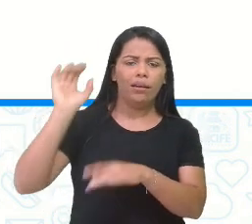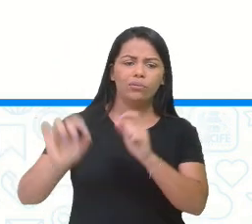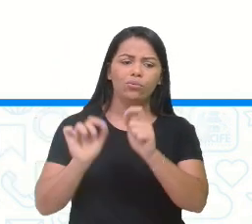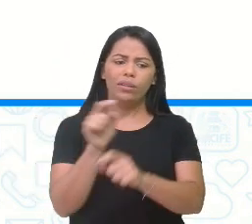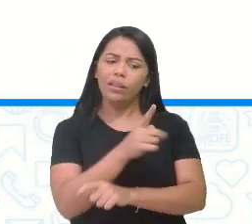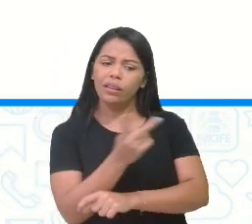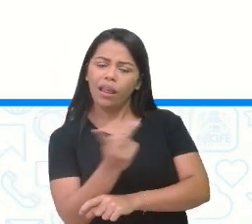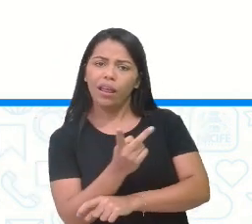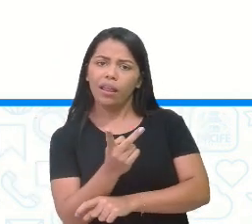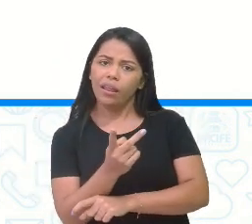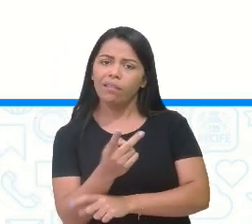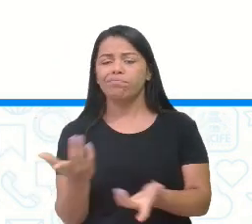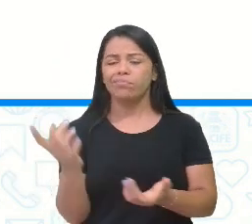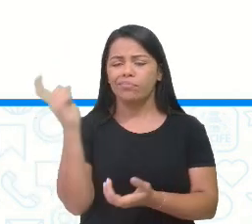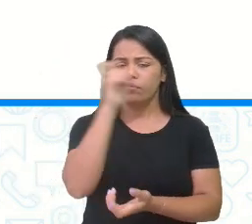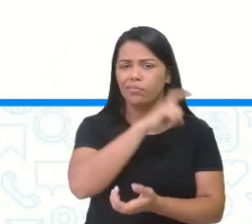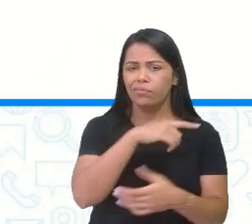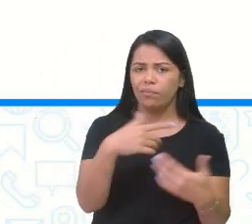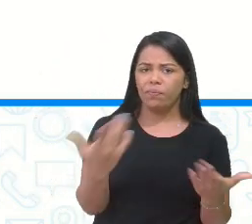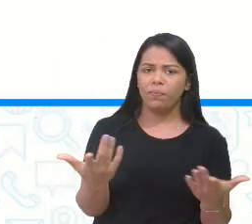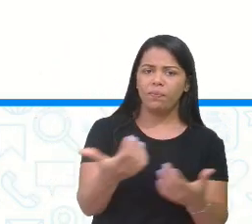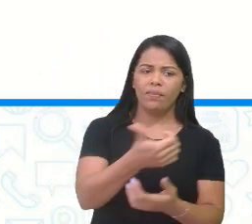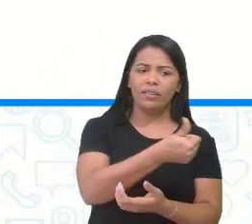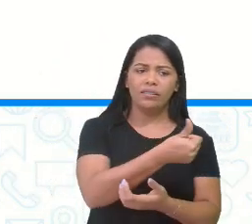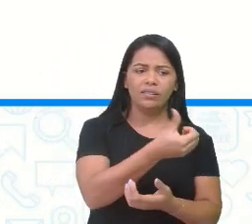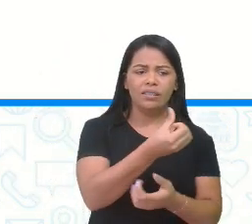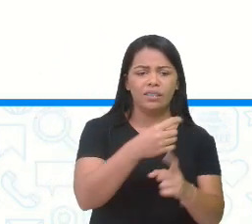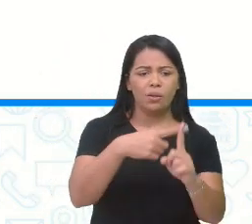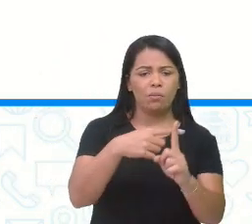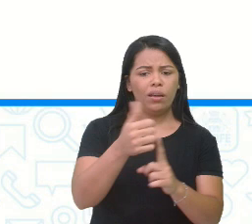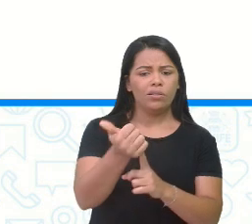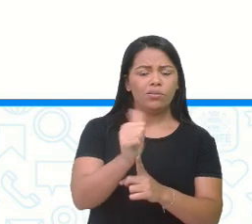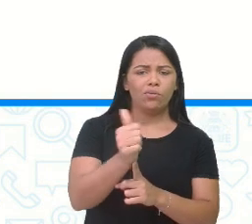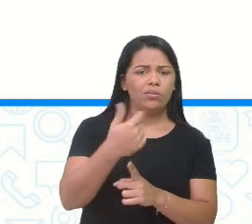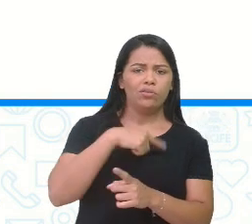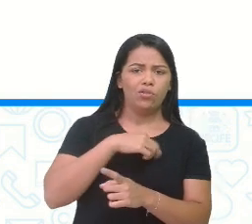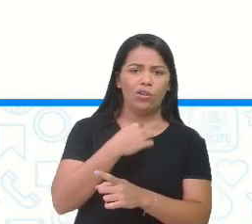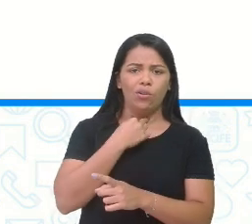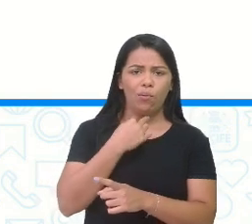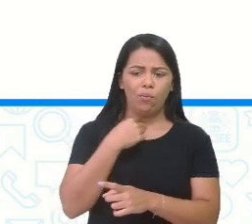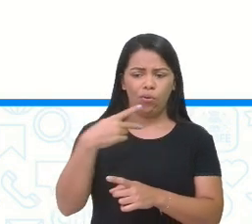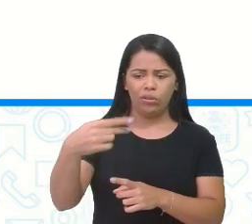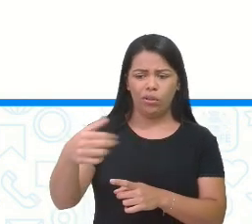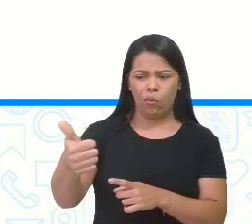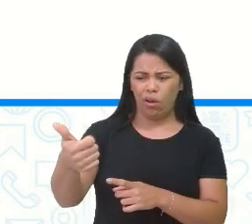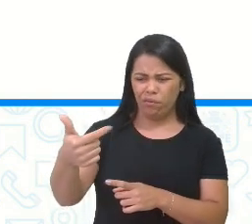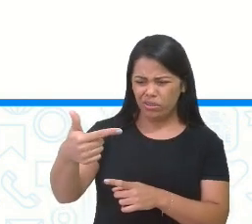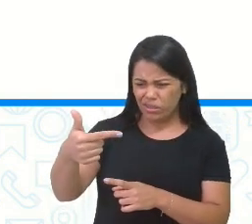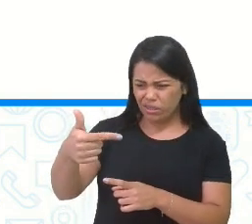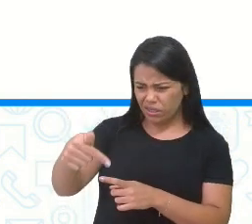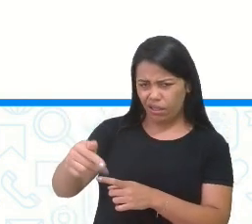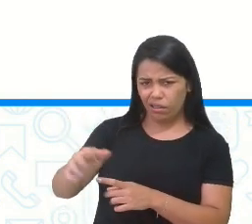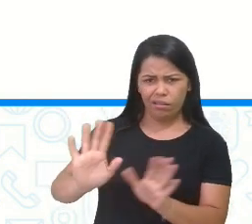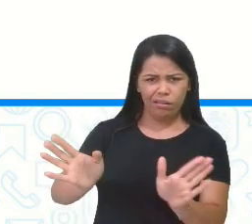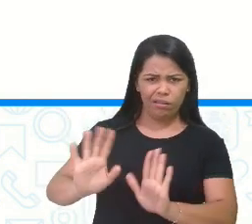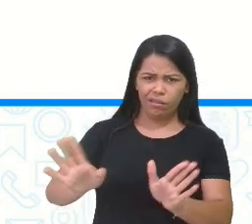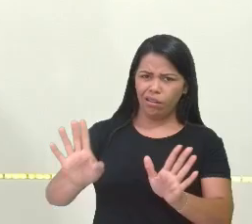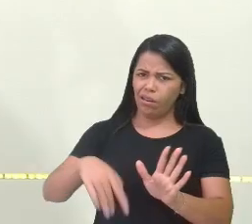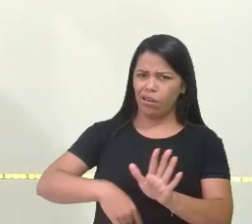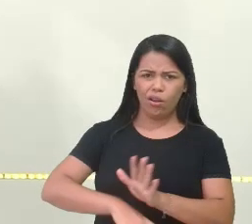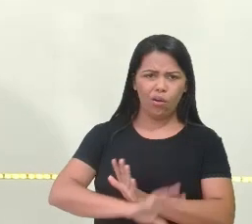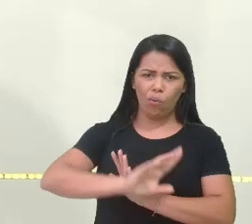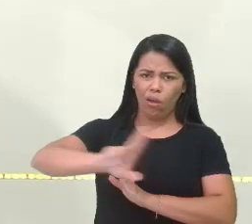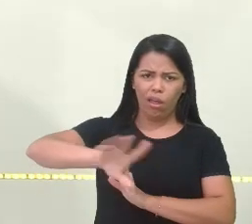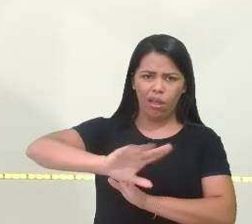pode, né? Ficar difícil ser 16 mais 11. A gente não pode seguir esse raciocínio. Mas o que é a gente pode fazer?